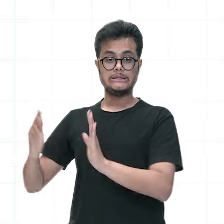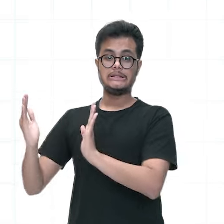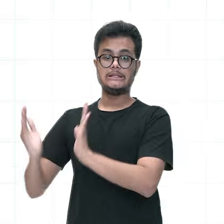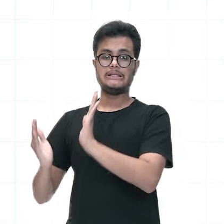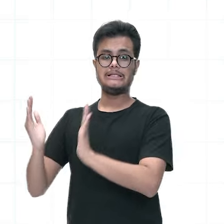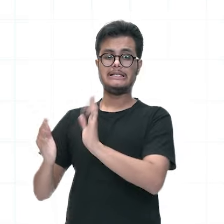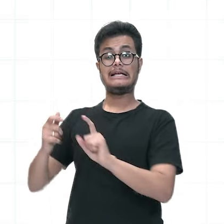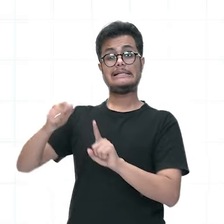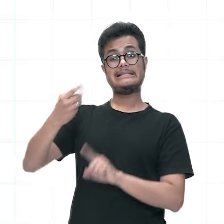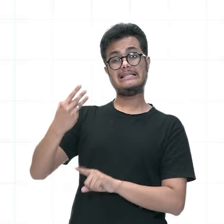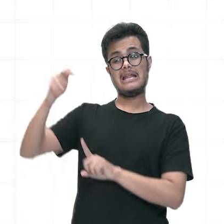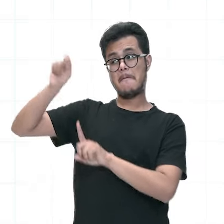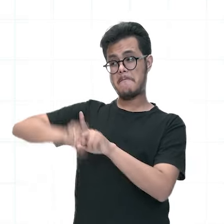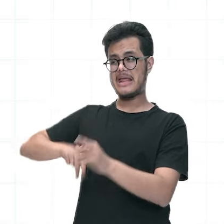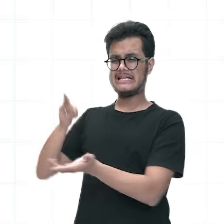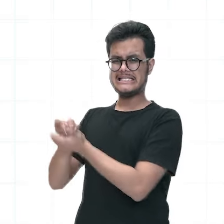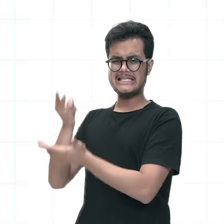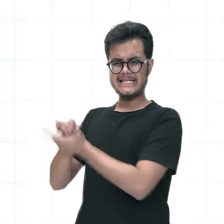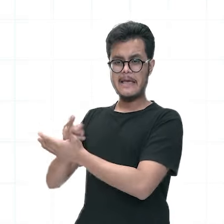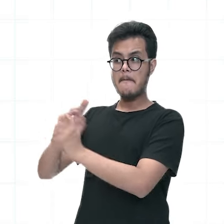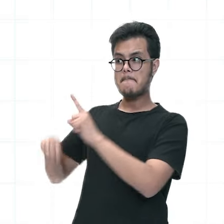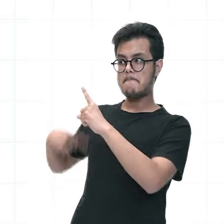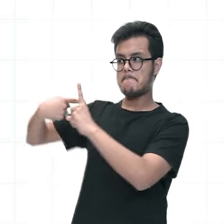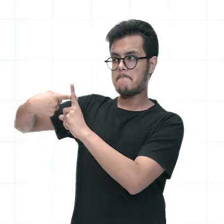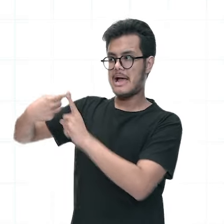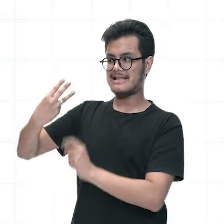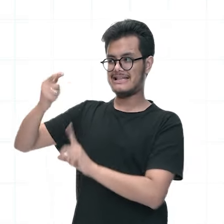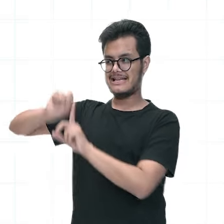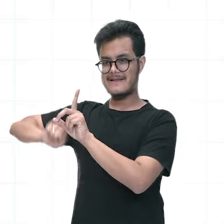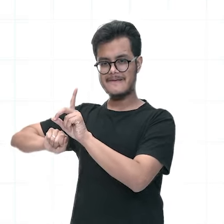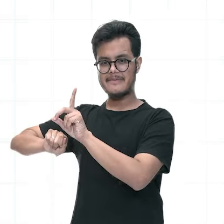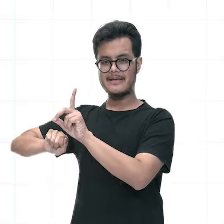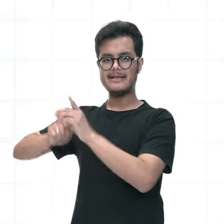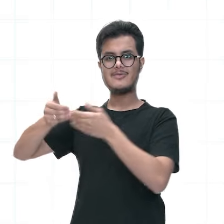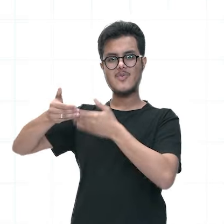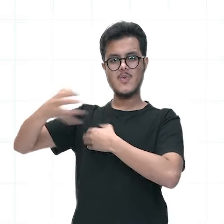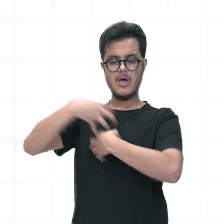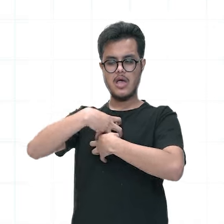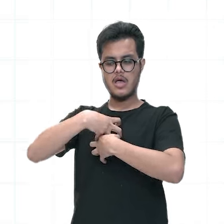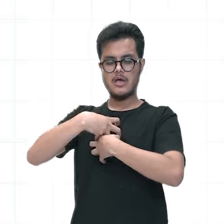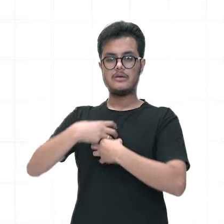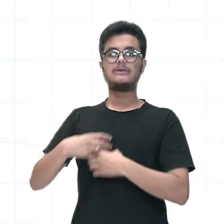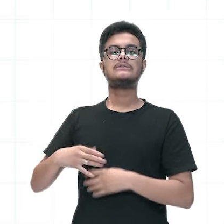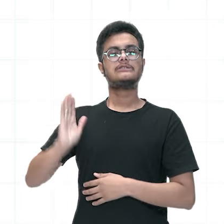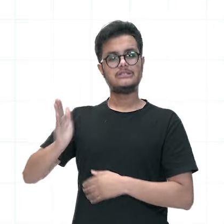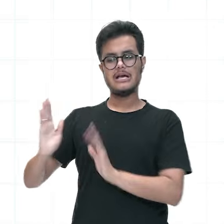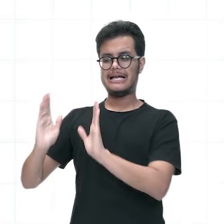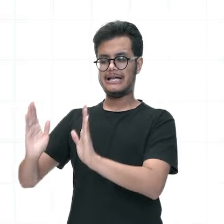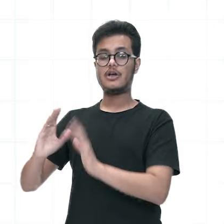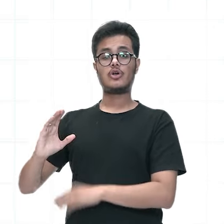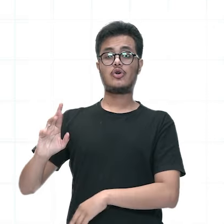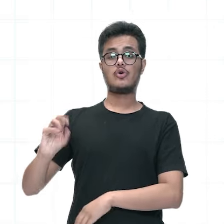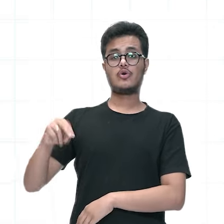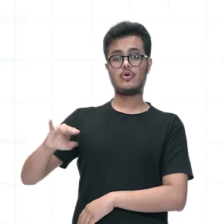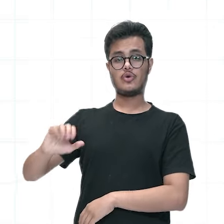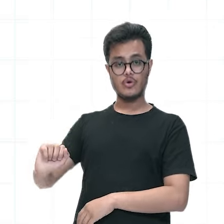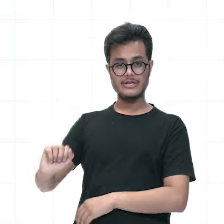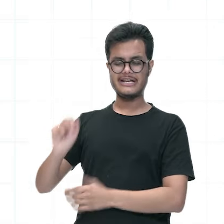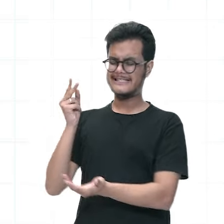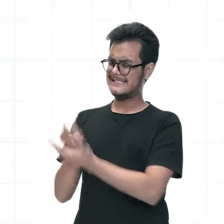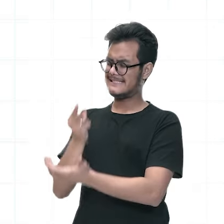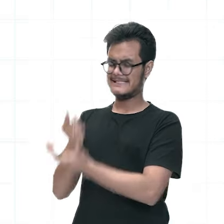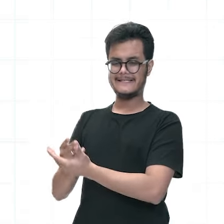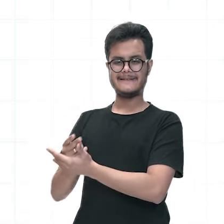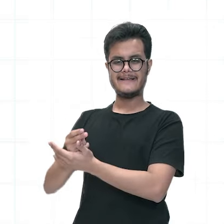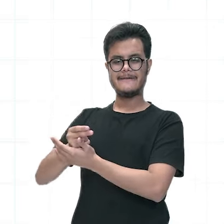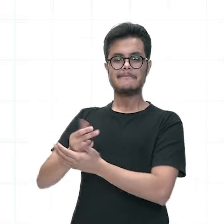que quando os sintomas persistem por mais de 3 meses após o início da doença, considera-se instalada a fase crônica.